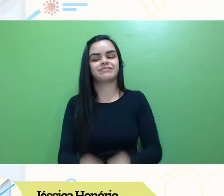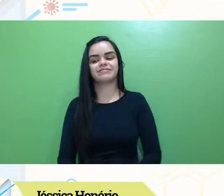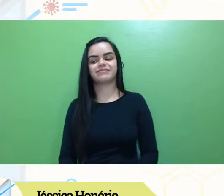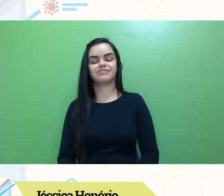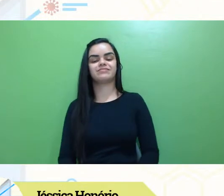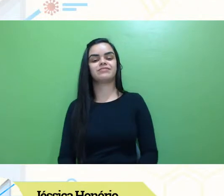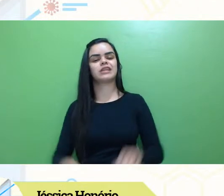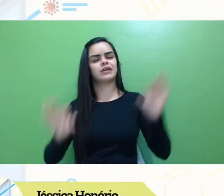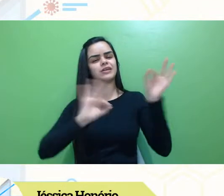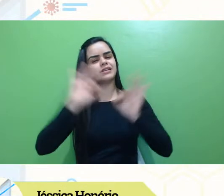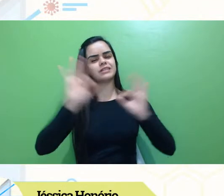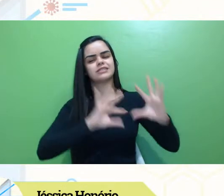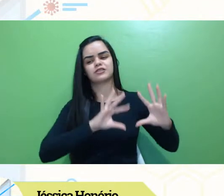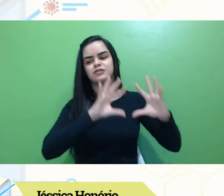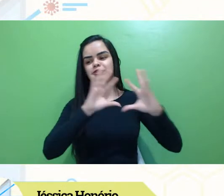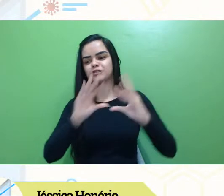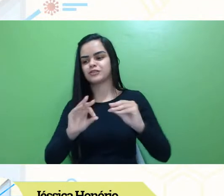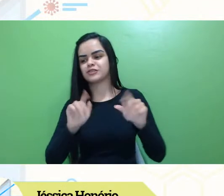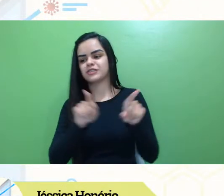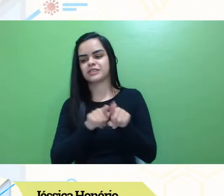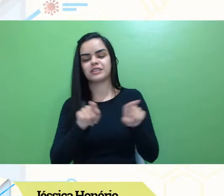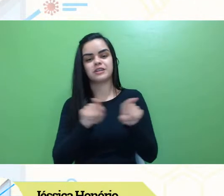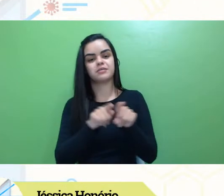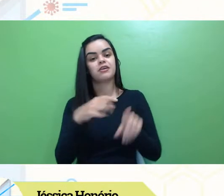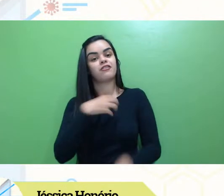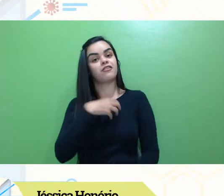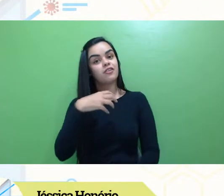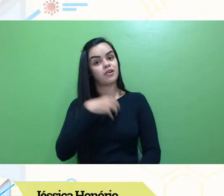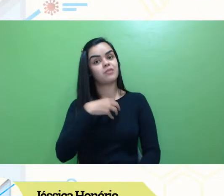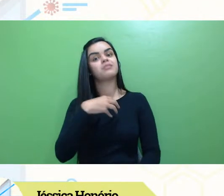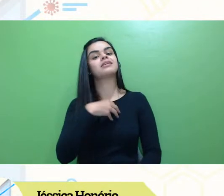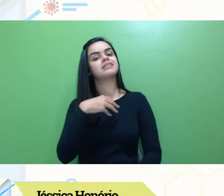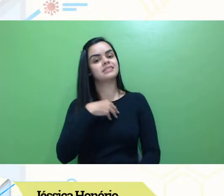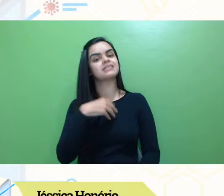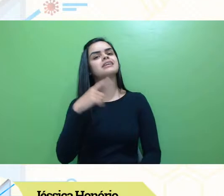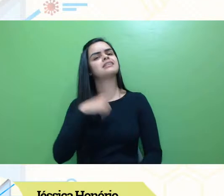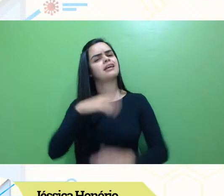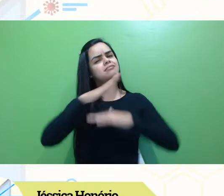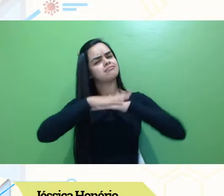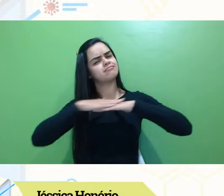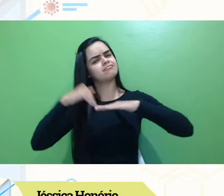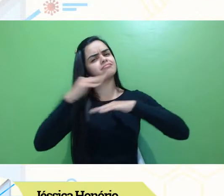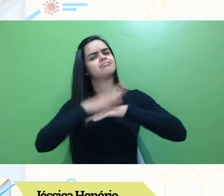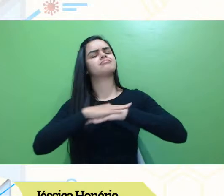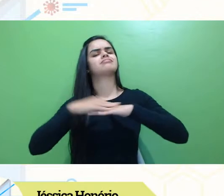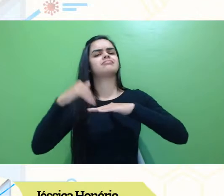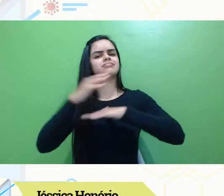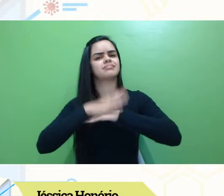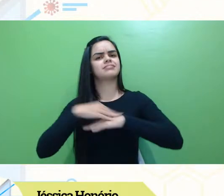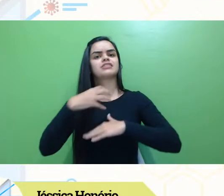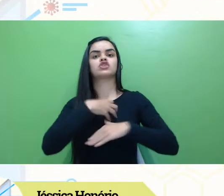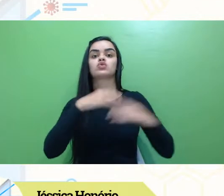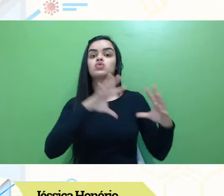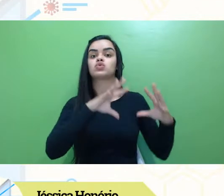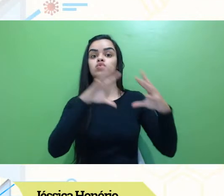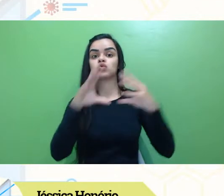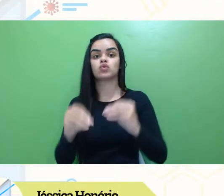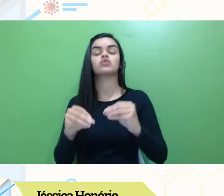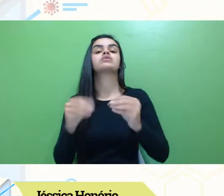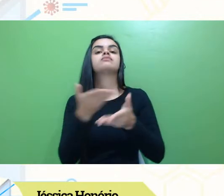construindo aí, formas que também são de afeto, então, se sintam todos e todas